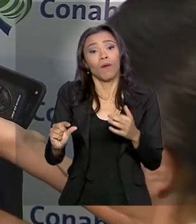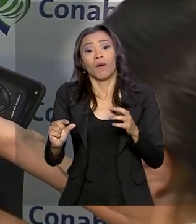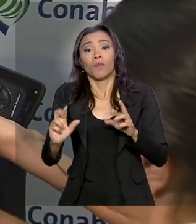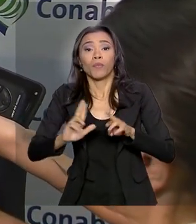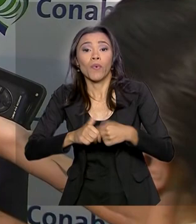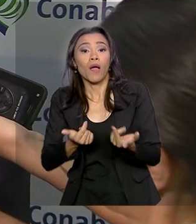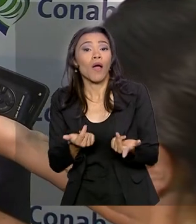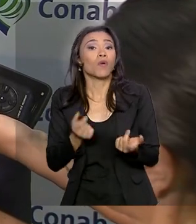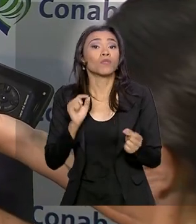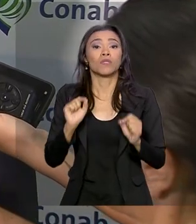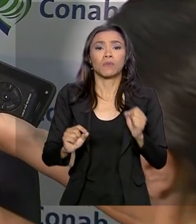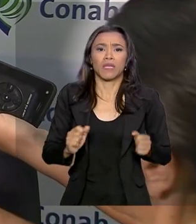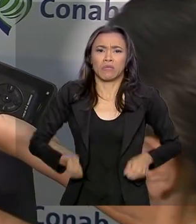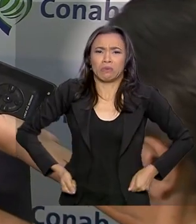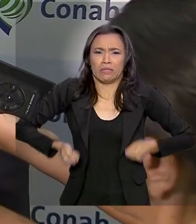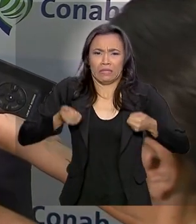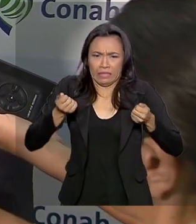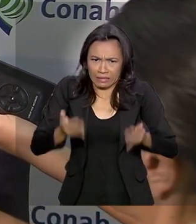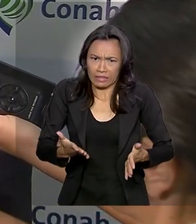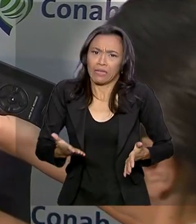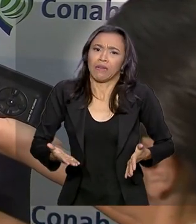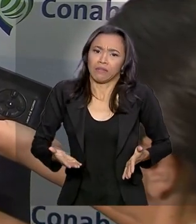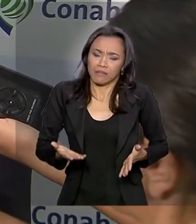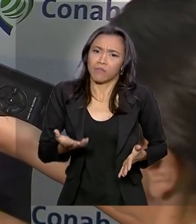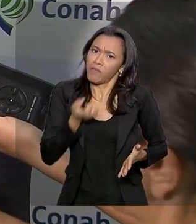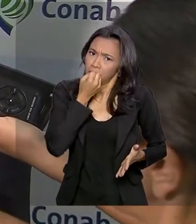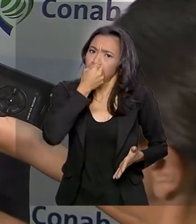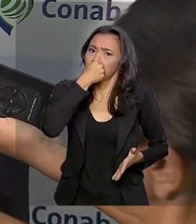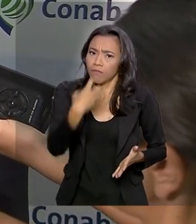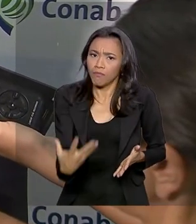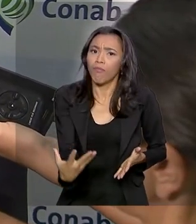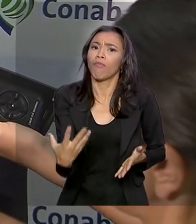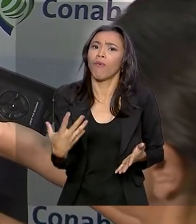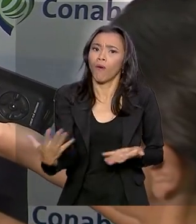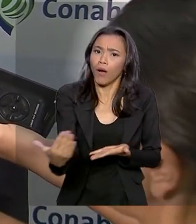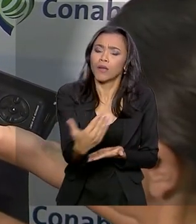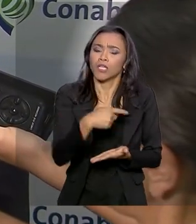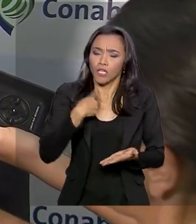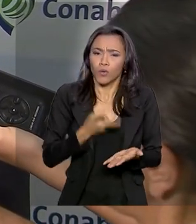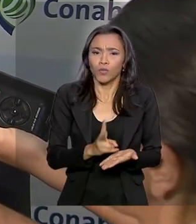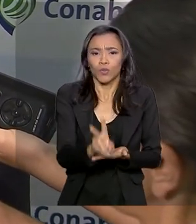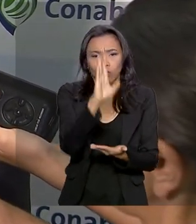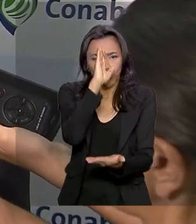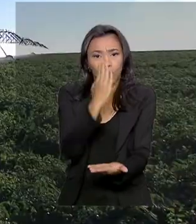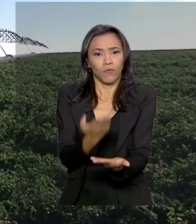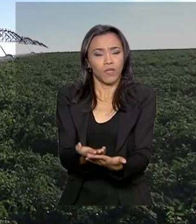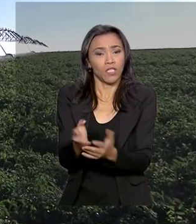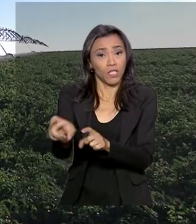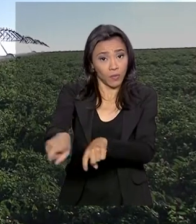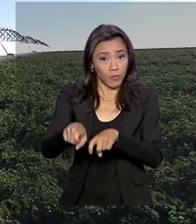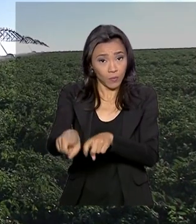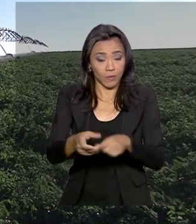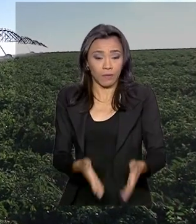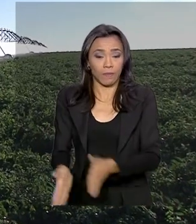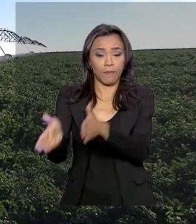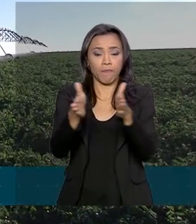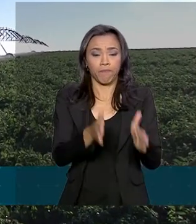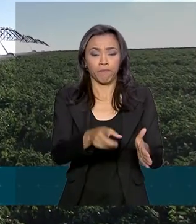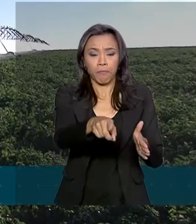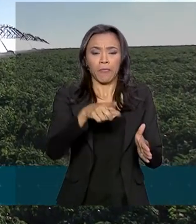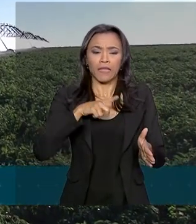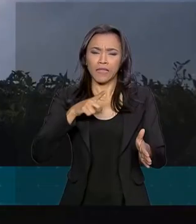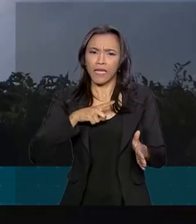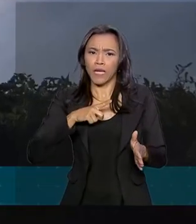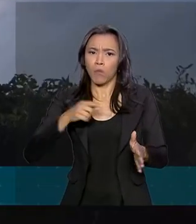conta da elevação dos custos de produção, mas também boa e seguimos confiantes na nossa agricultura. Apesar de registrar uma